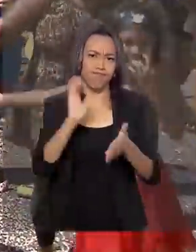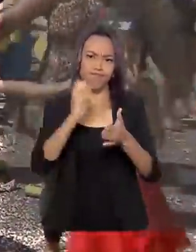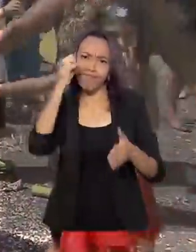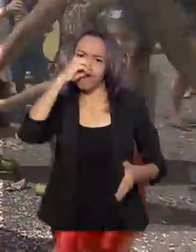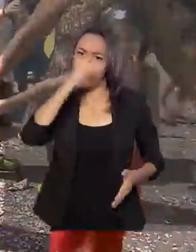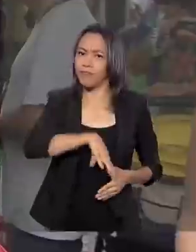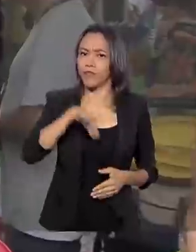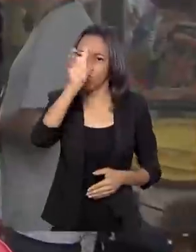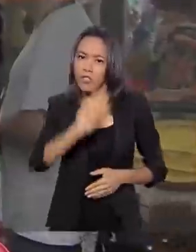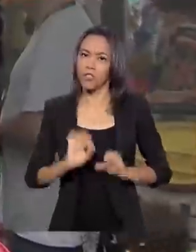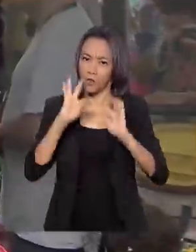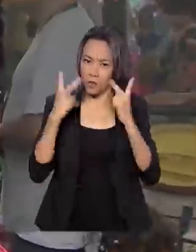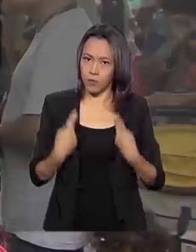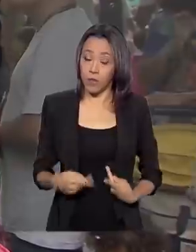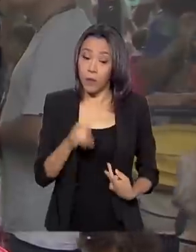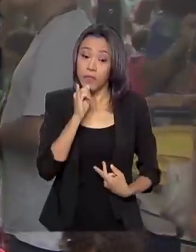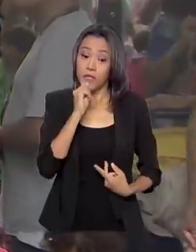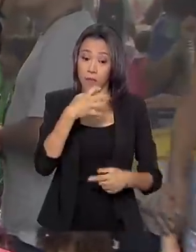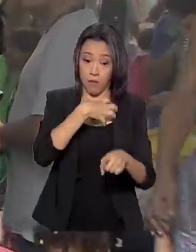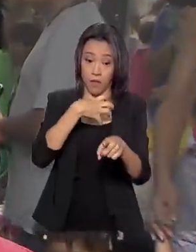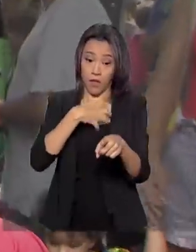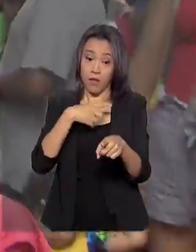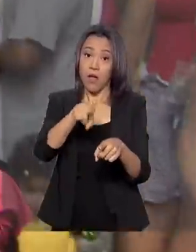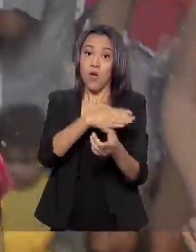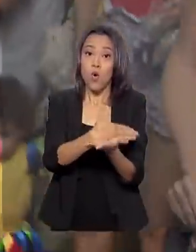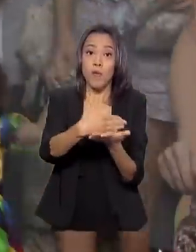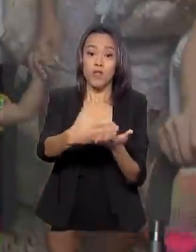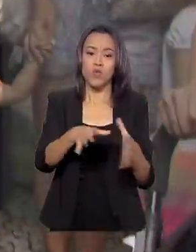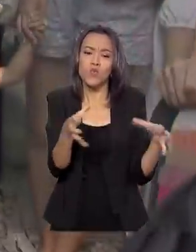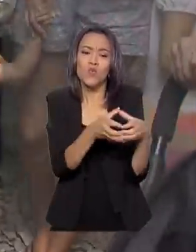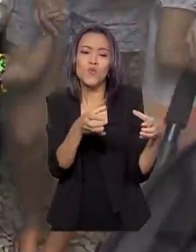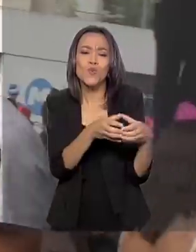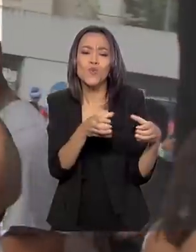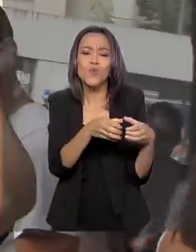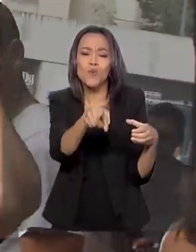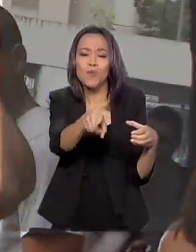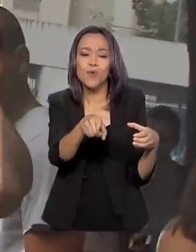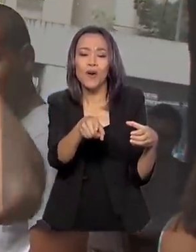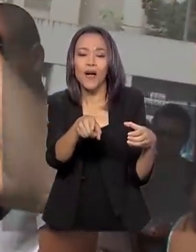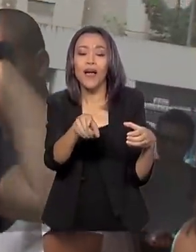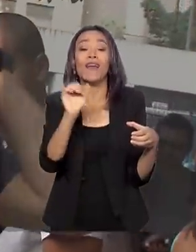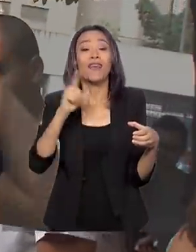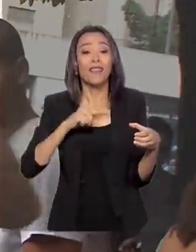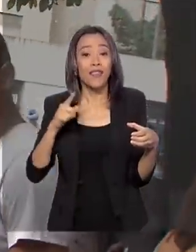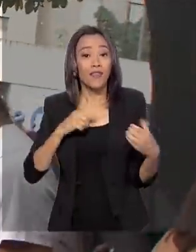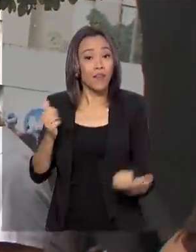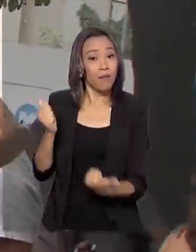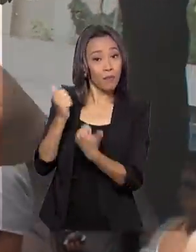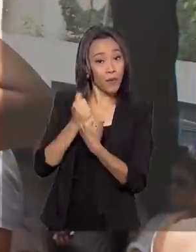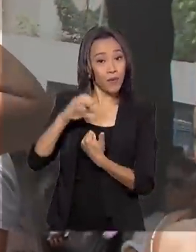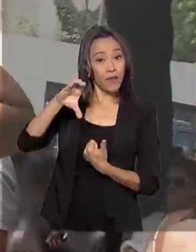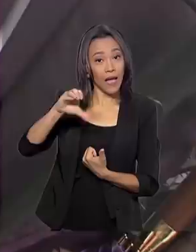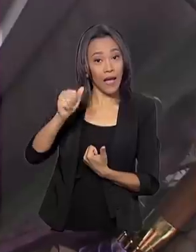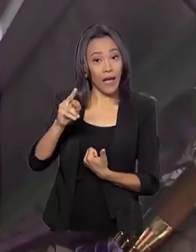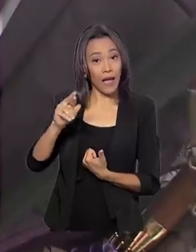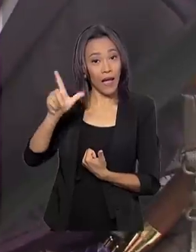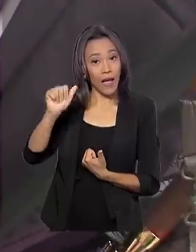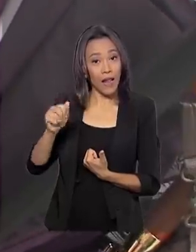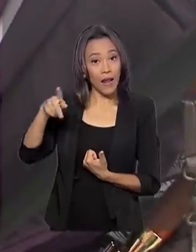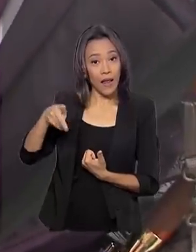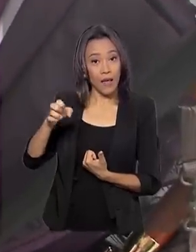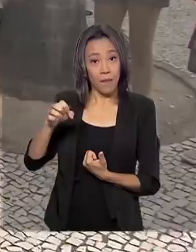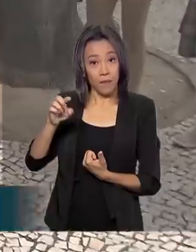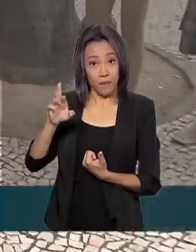Na capital baiana, por exemplo, a iniciativa começou no Bloco Algodão Doce, com o apoio da cantora Carla Pérez. O Disque 100 funciona 24